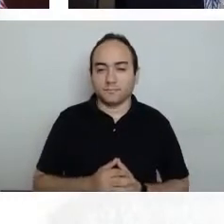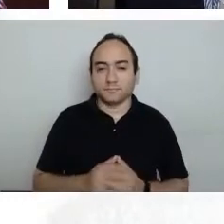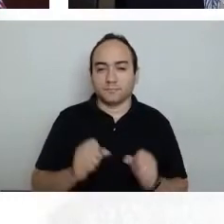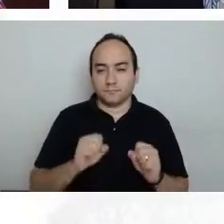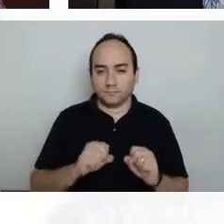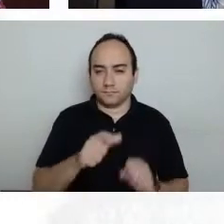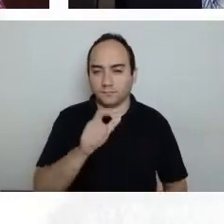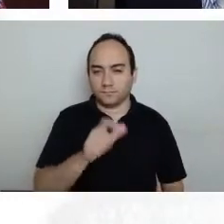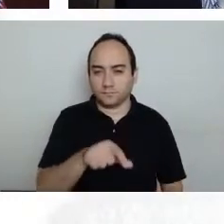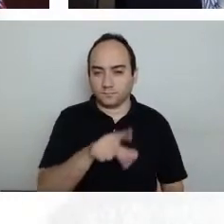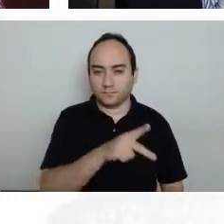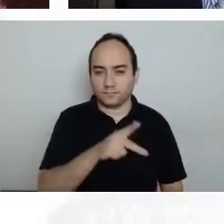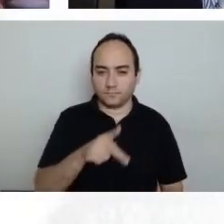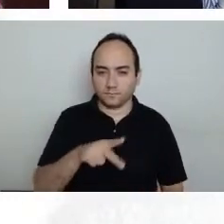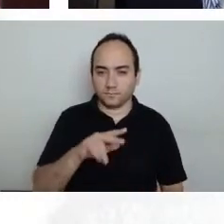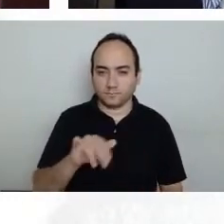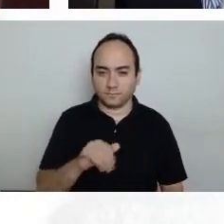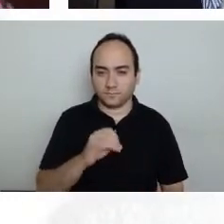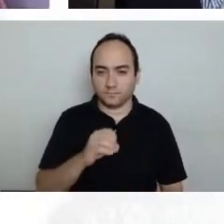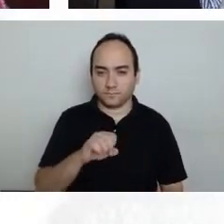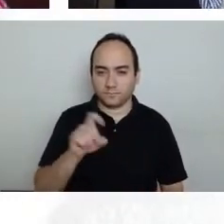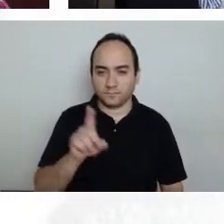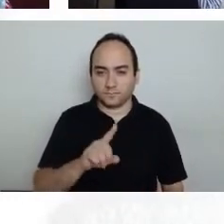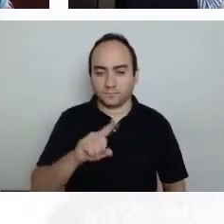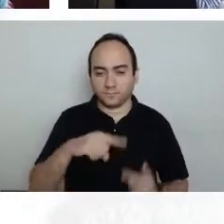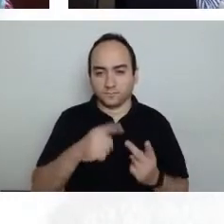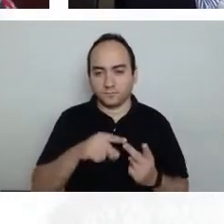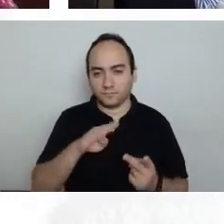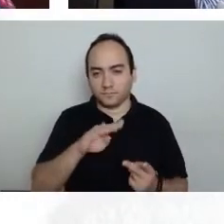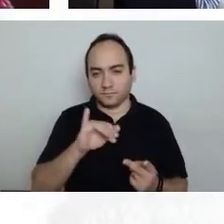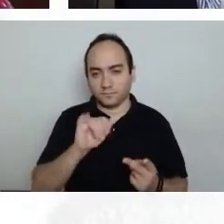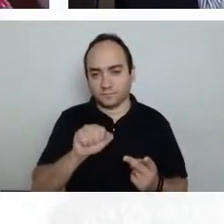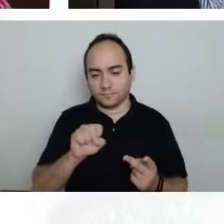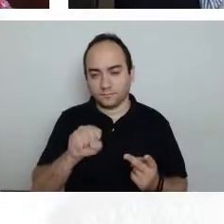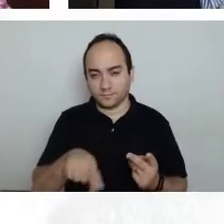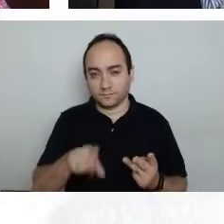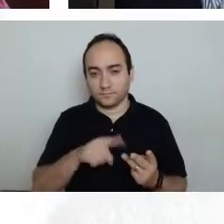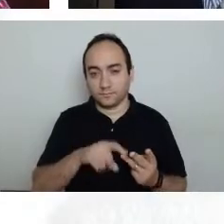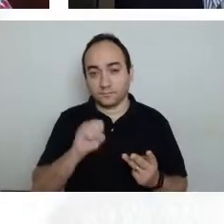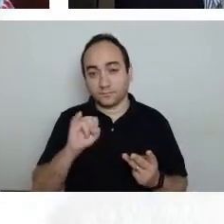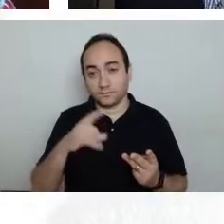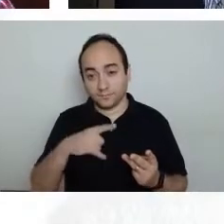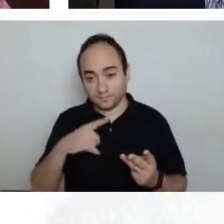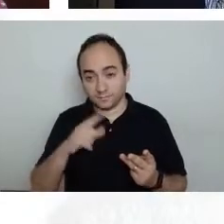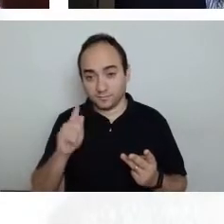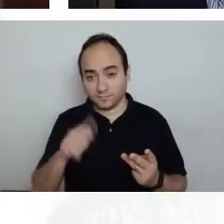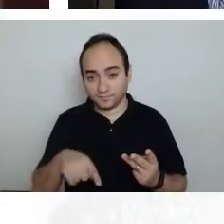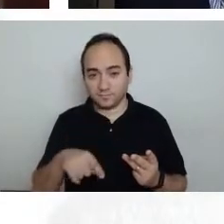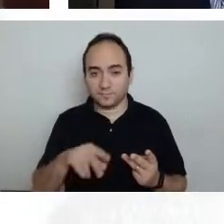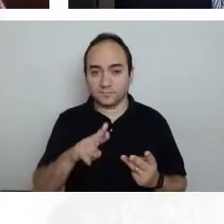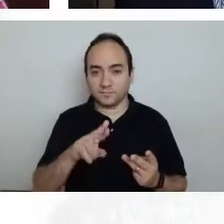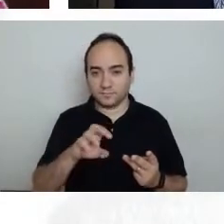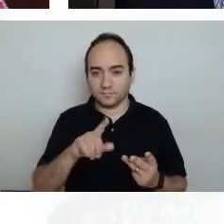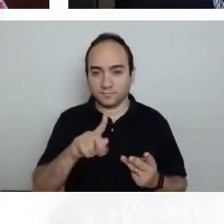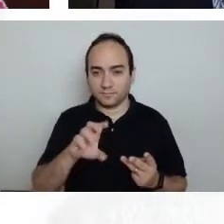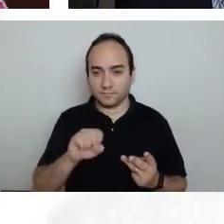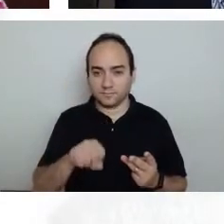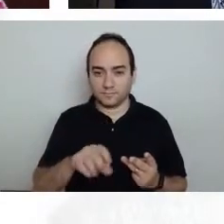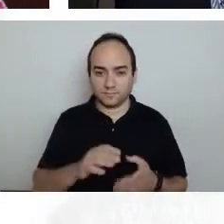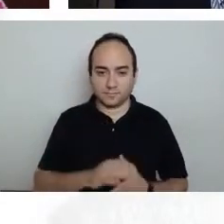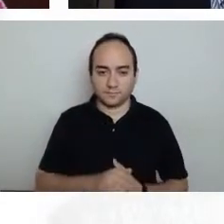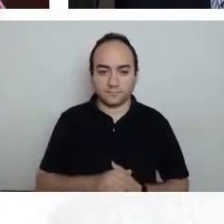professor José Paulo, depois a Bia, Cider, agora a internet está funcionando, Bia? E o professor Regerson.